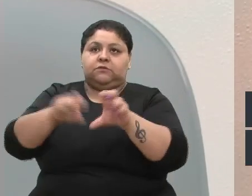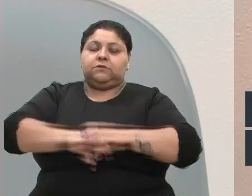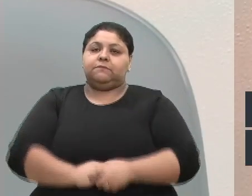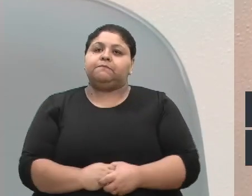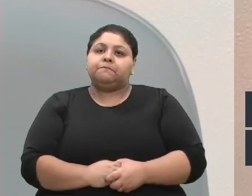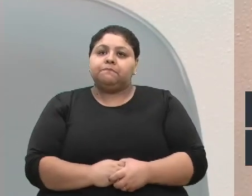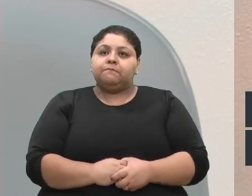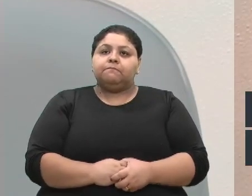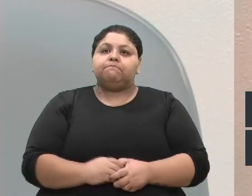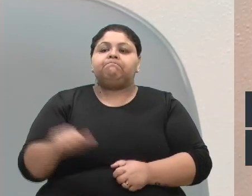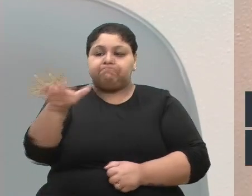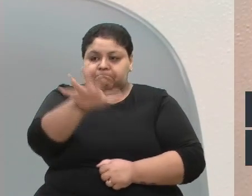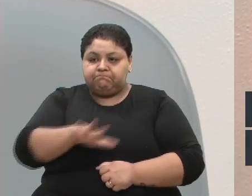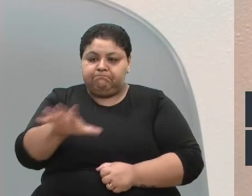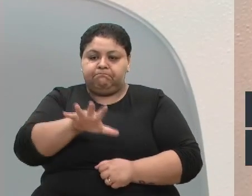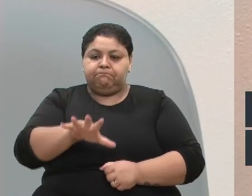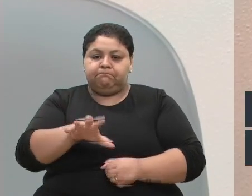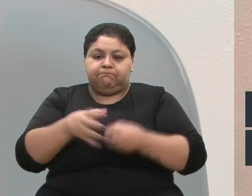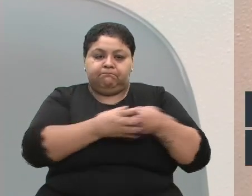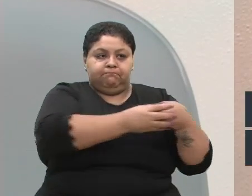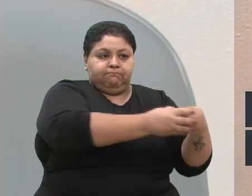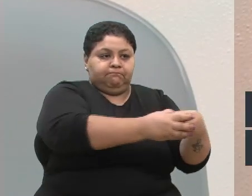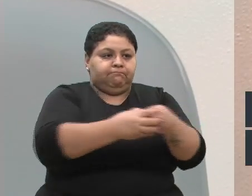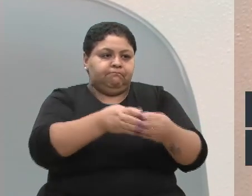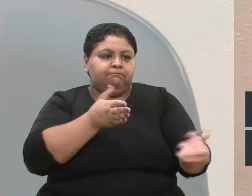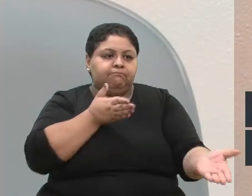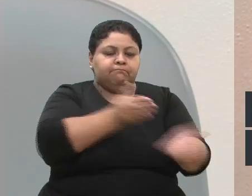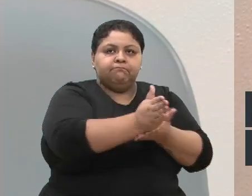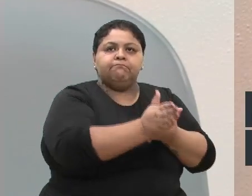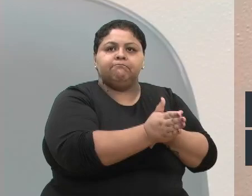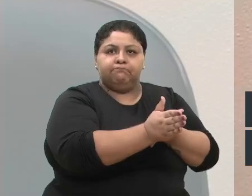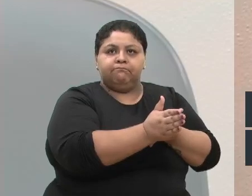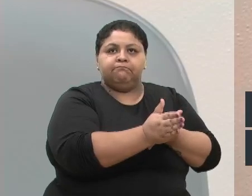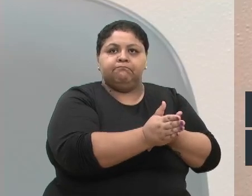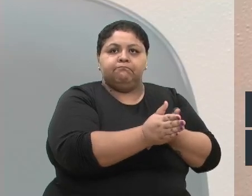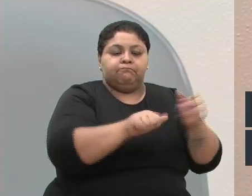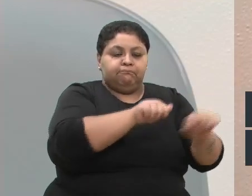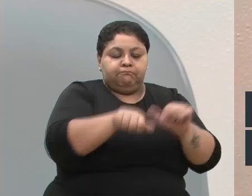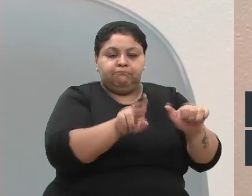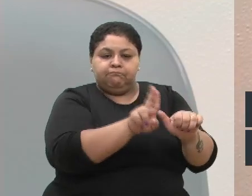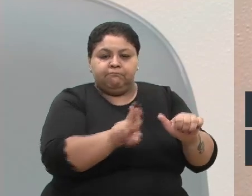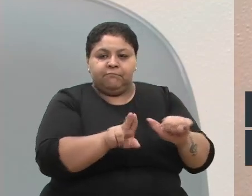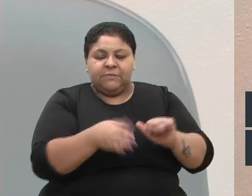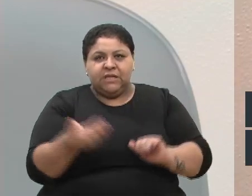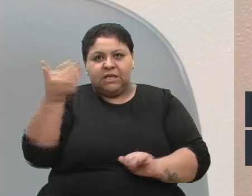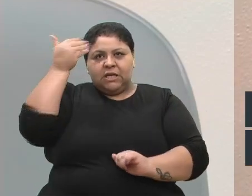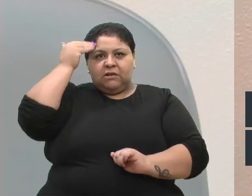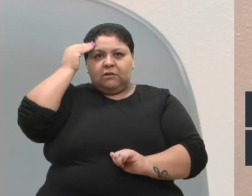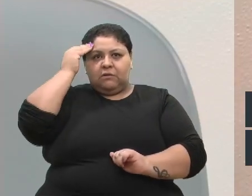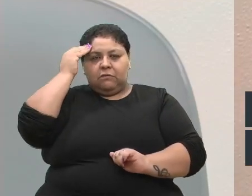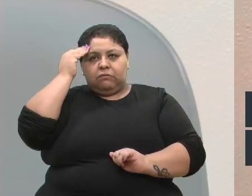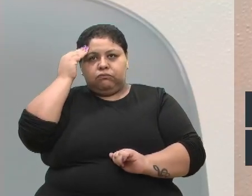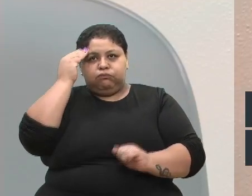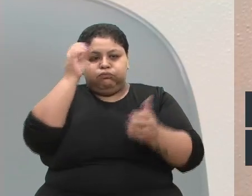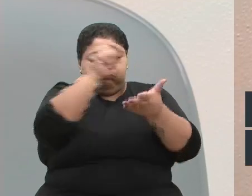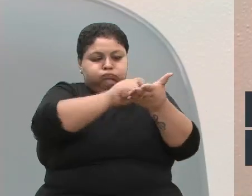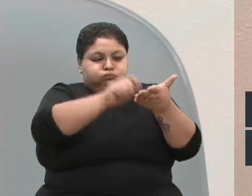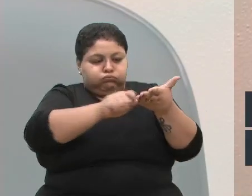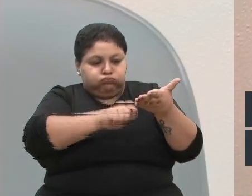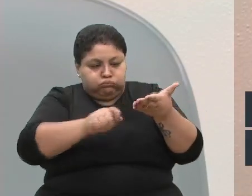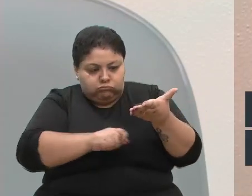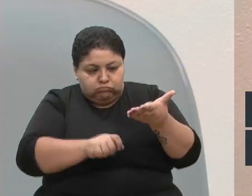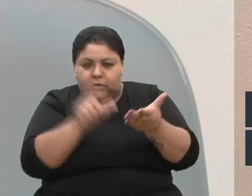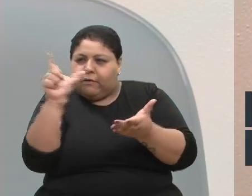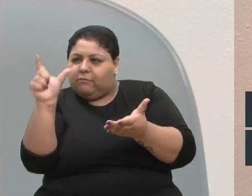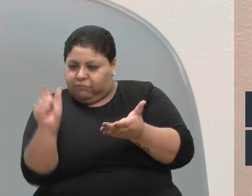Destaque que o Conselho Municipal do Idoso se declara favorável à alteração da nomenclatura, entendida em sua grafia por extenso e também em abreviatura.